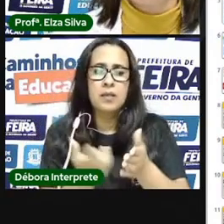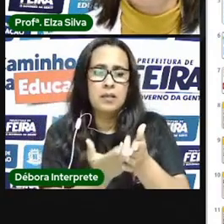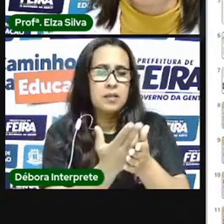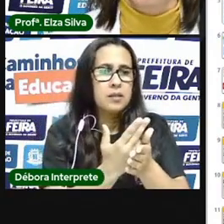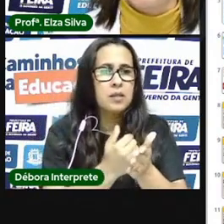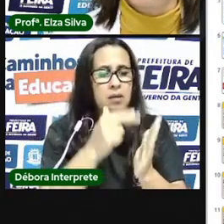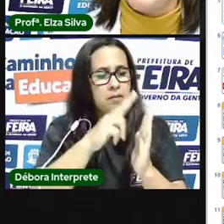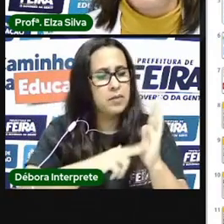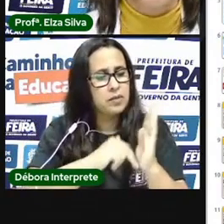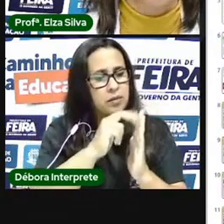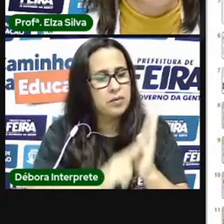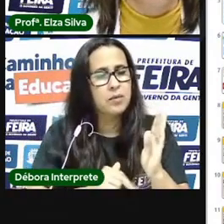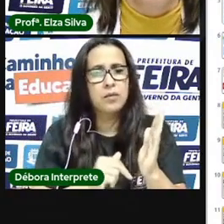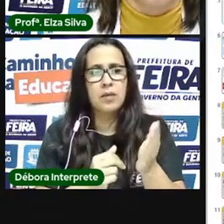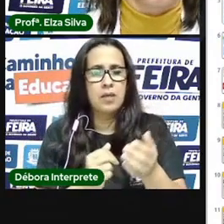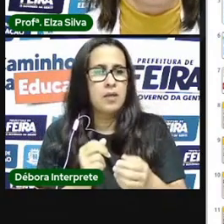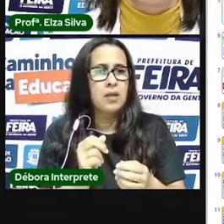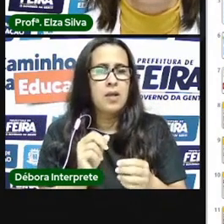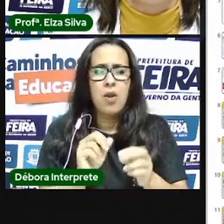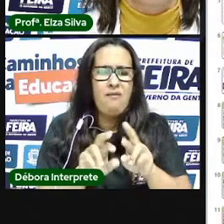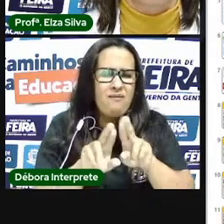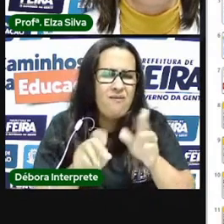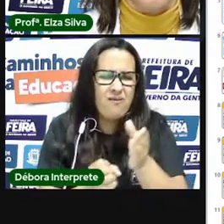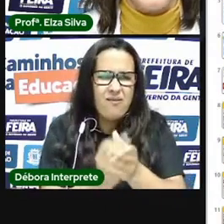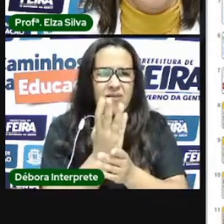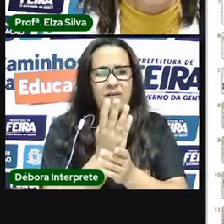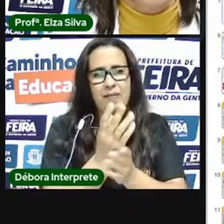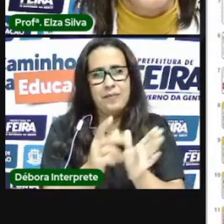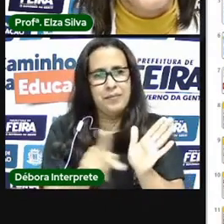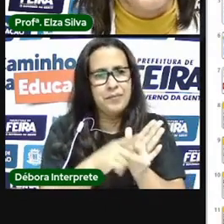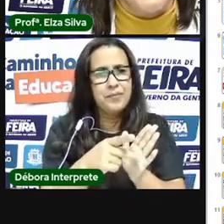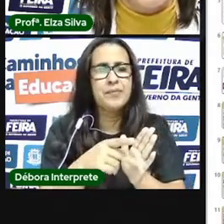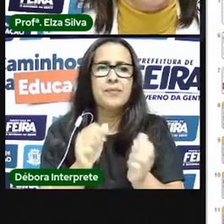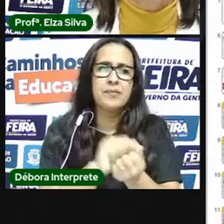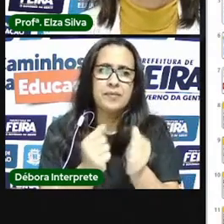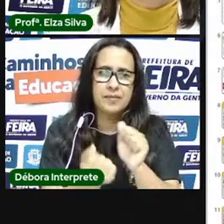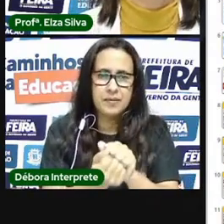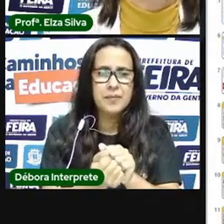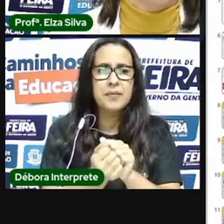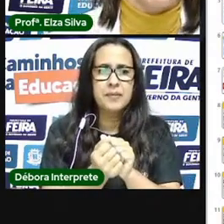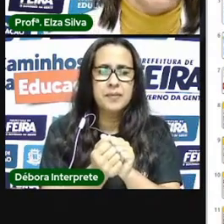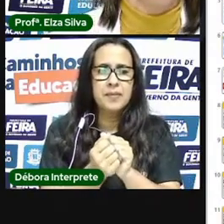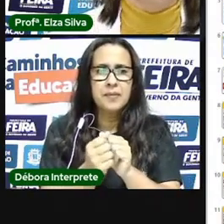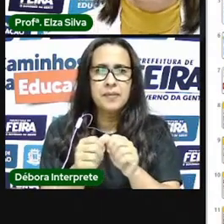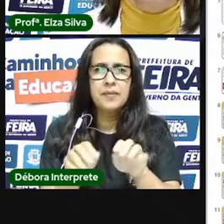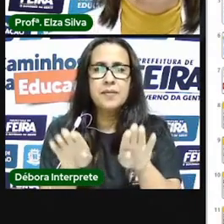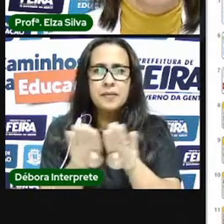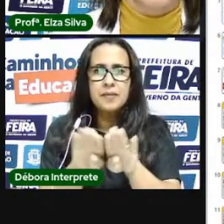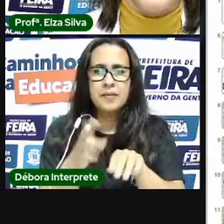história em quadrinhos, o cartaz e muitos outros. Além disso, queremos identificar,